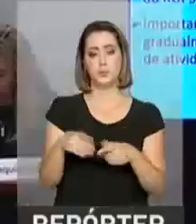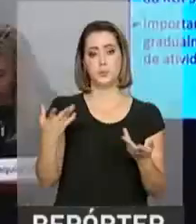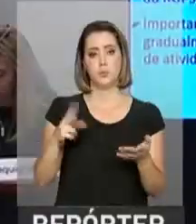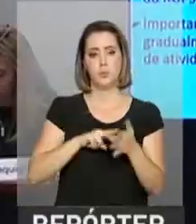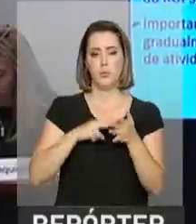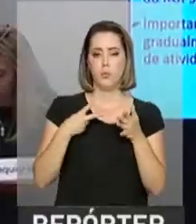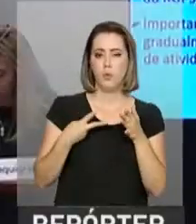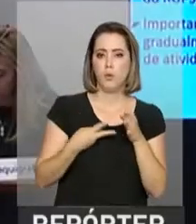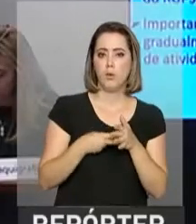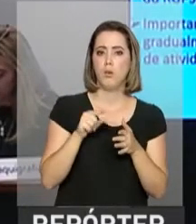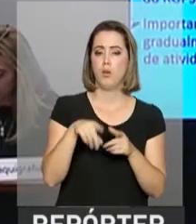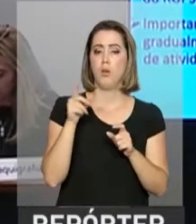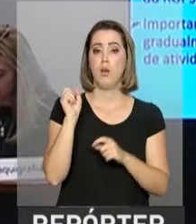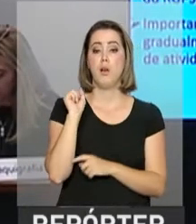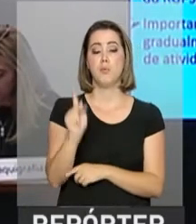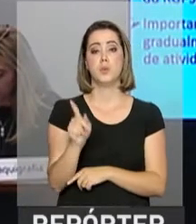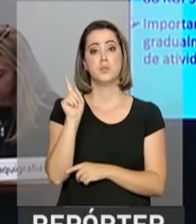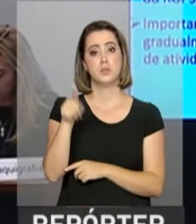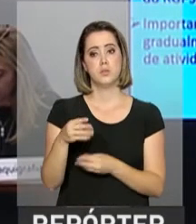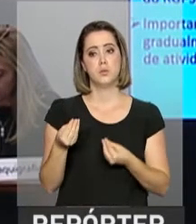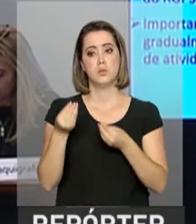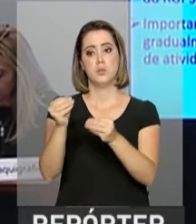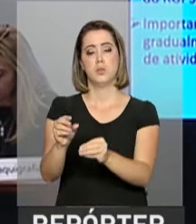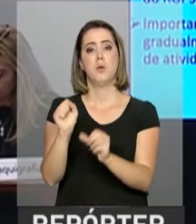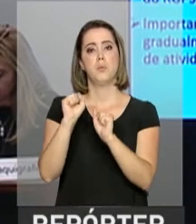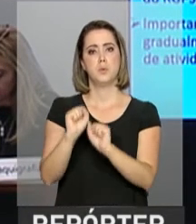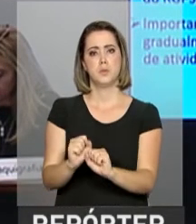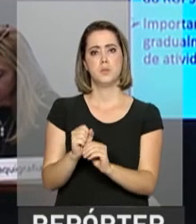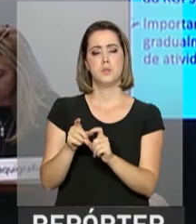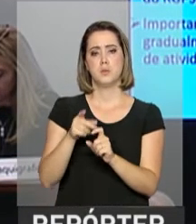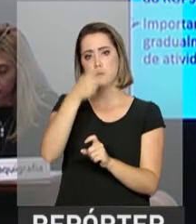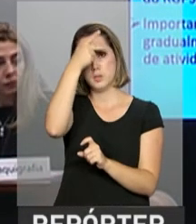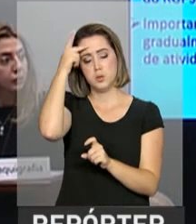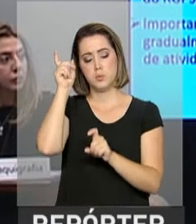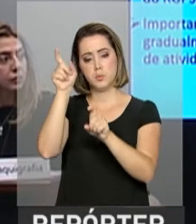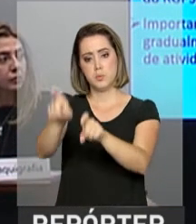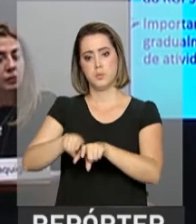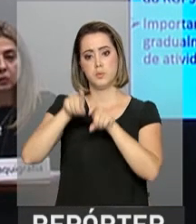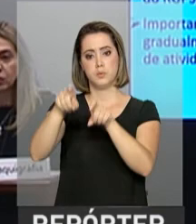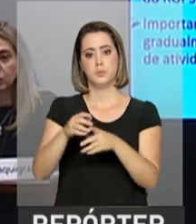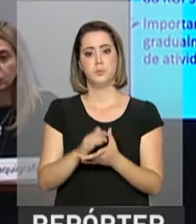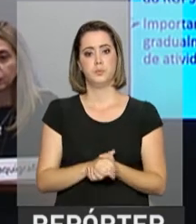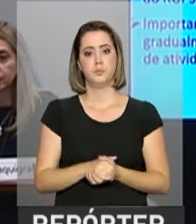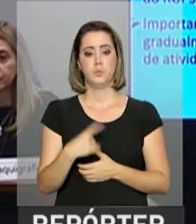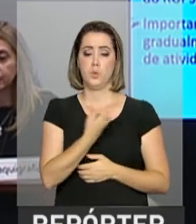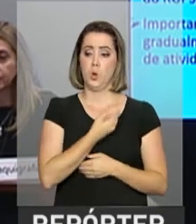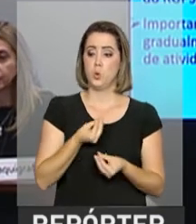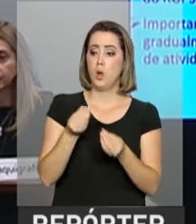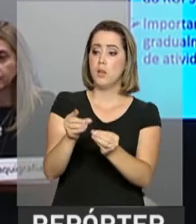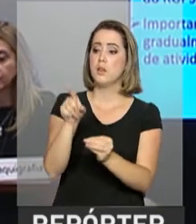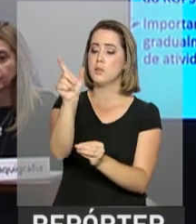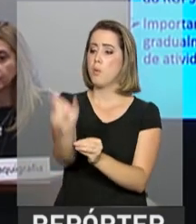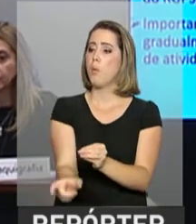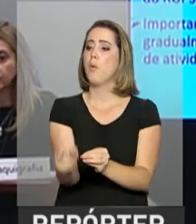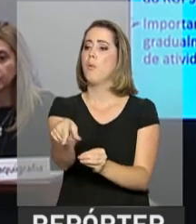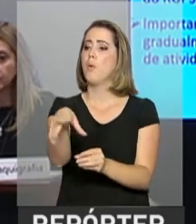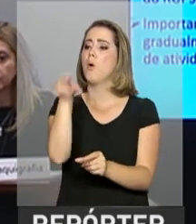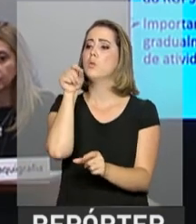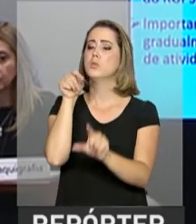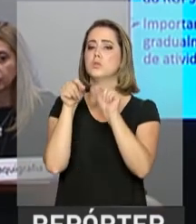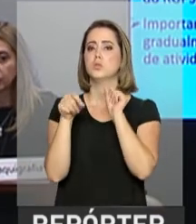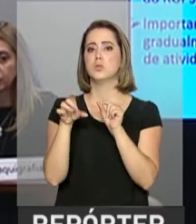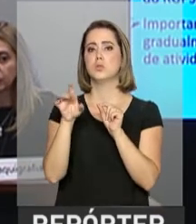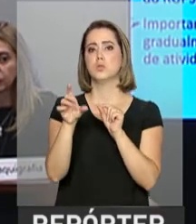governo, a aposentadoria é uma garantia para o trabalhador rural. Se a gente desse a opção para esse trabalhador rural simplesmente